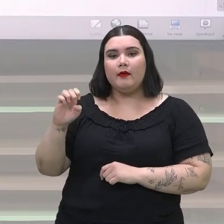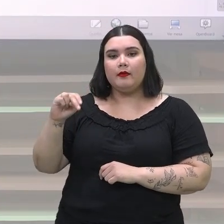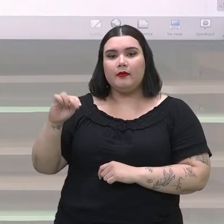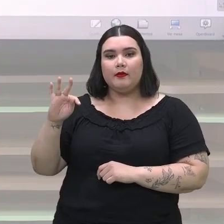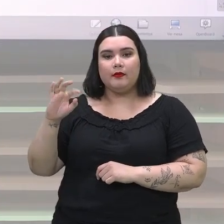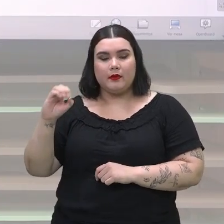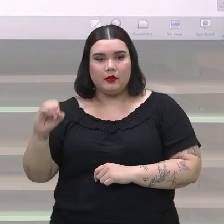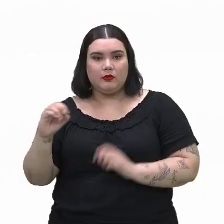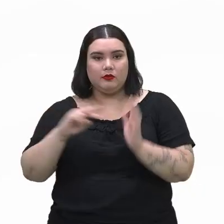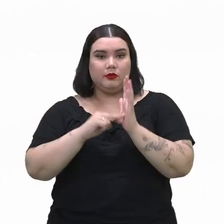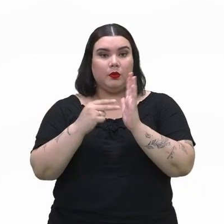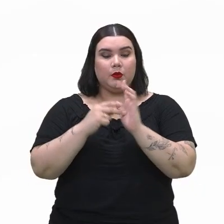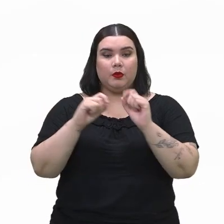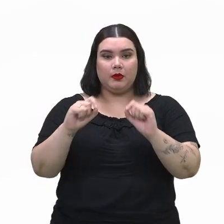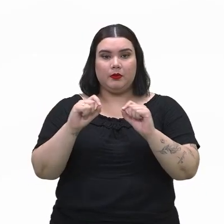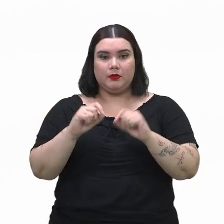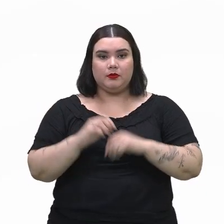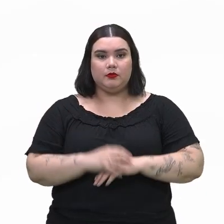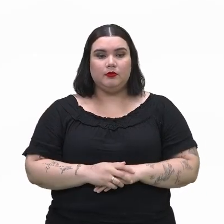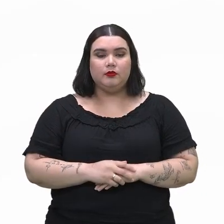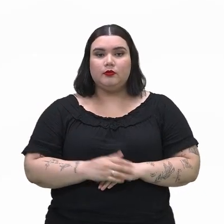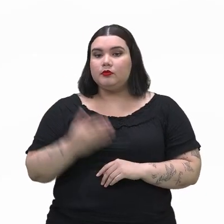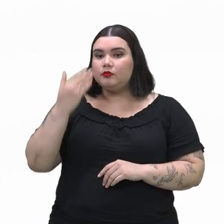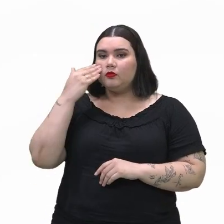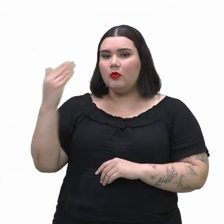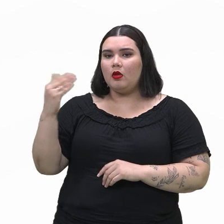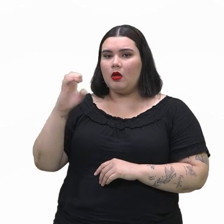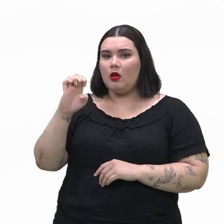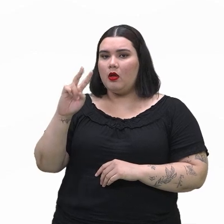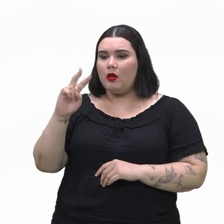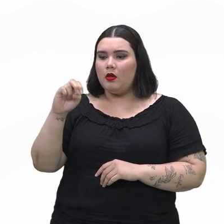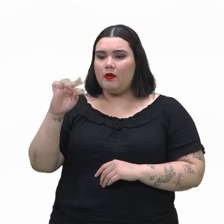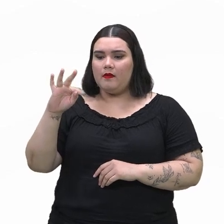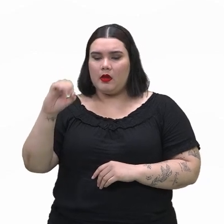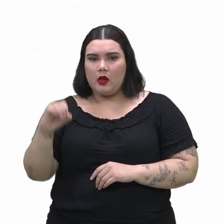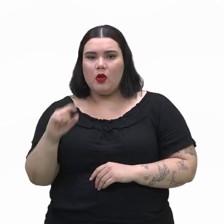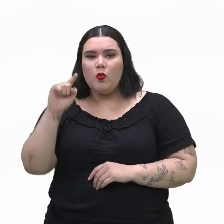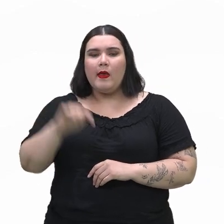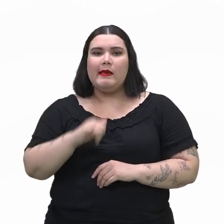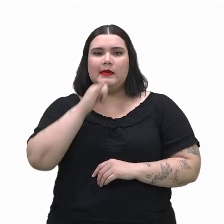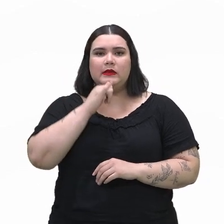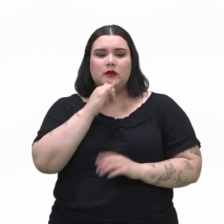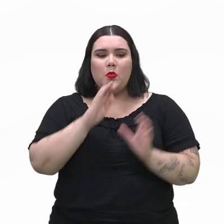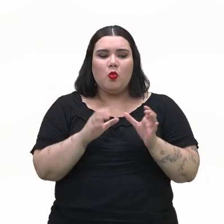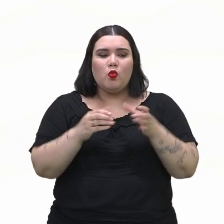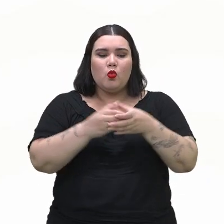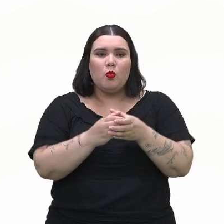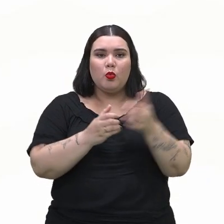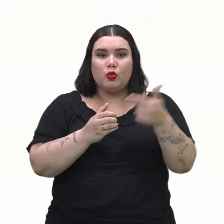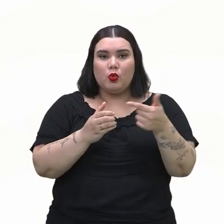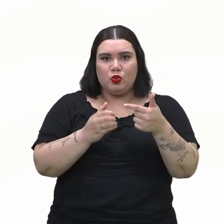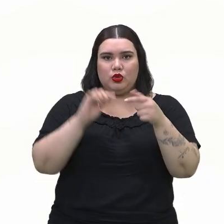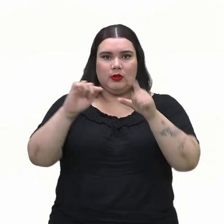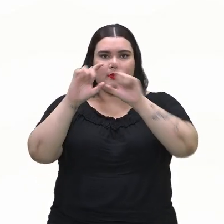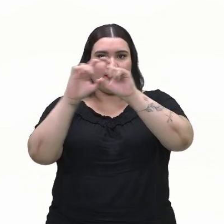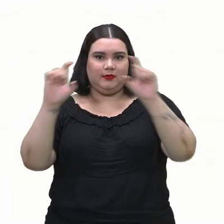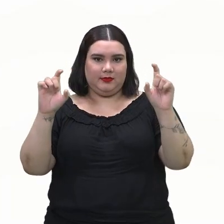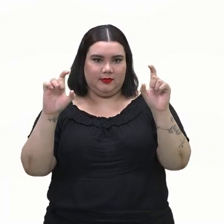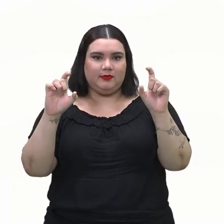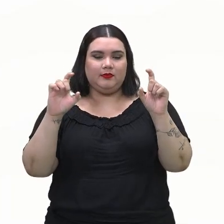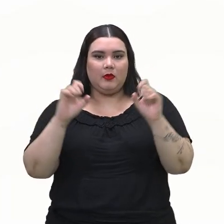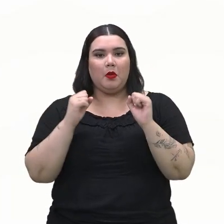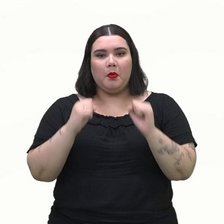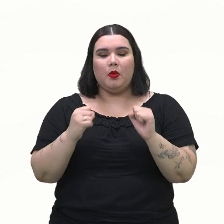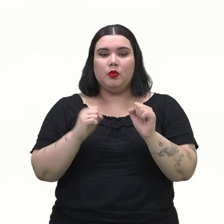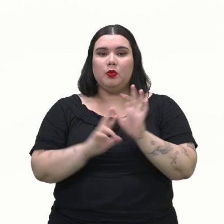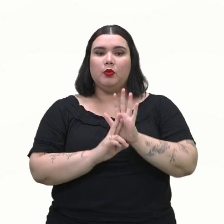evento? Vem comigo na tela, então. Olha só. O evento é qualquer subconjunto do espaço amostral. O evento pode